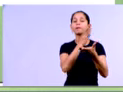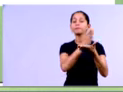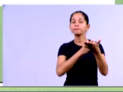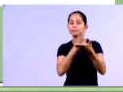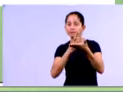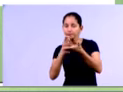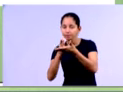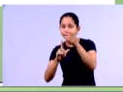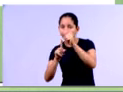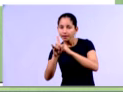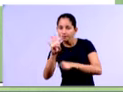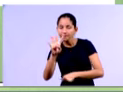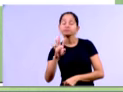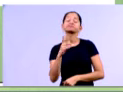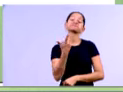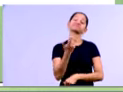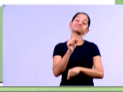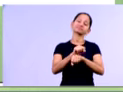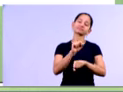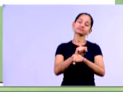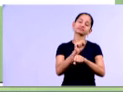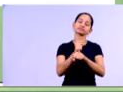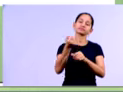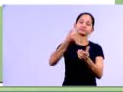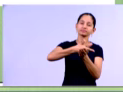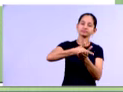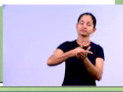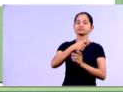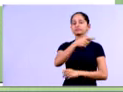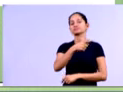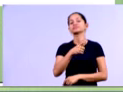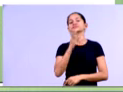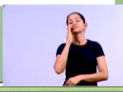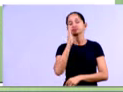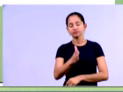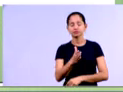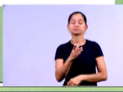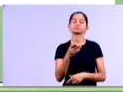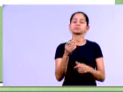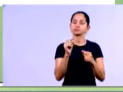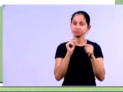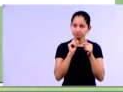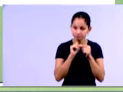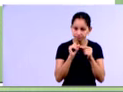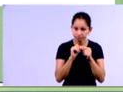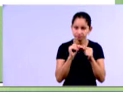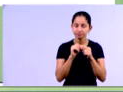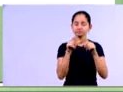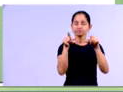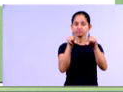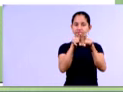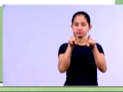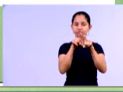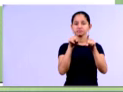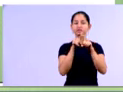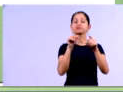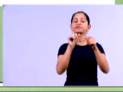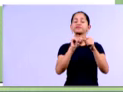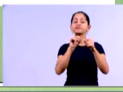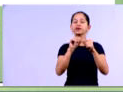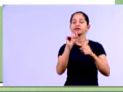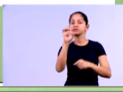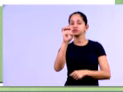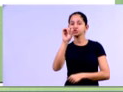aguardando receber. E ela tem 27,56% de todo o seu ativo, né, na conta de estoques.